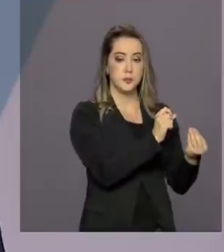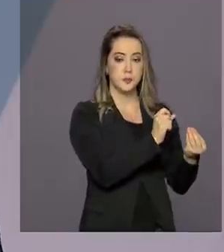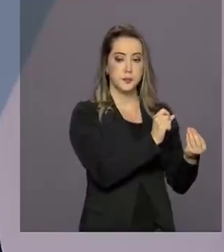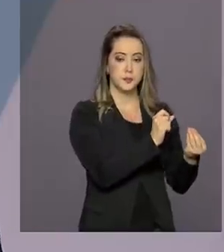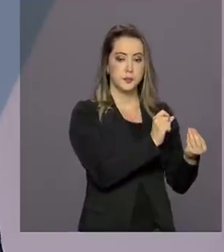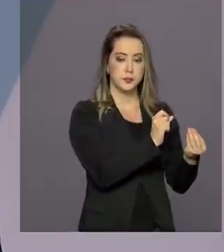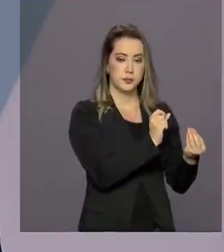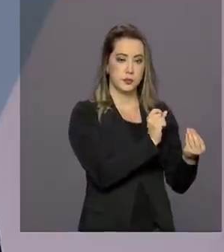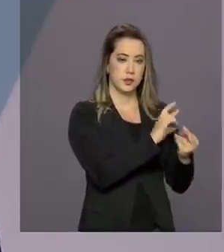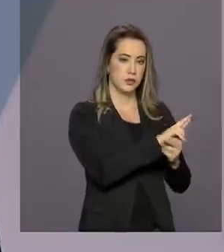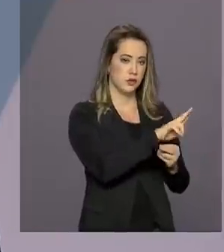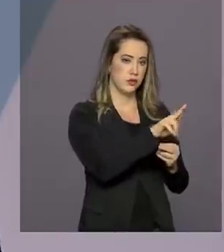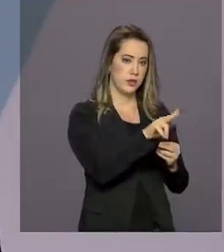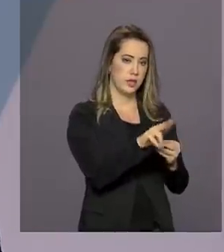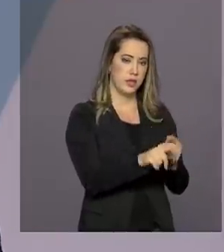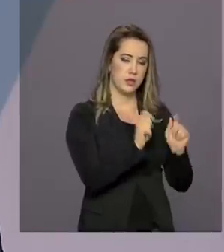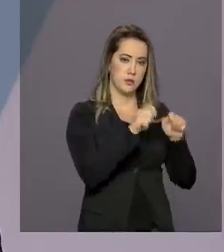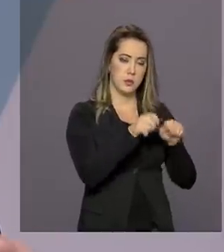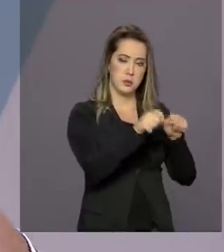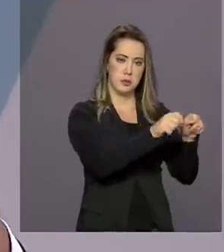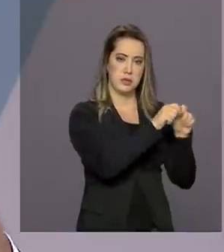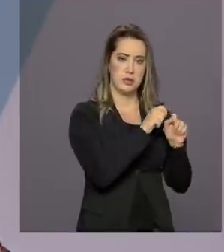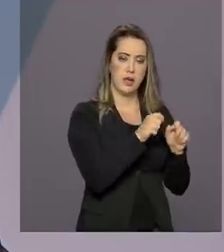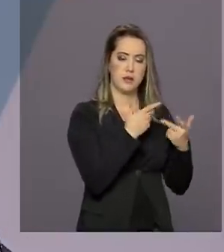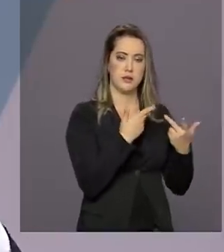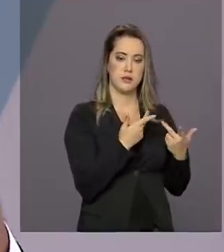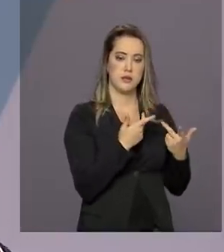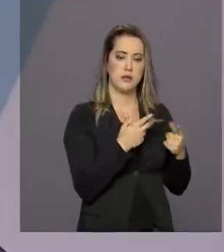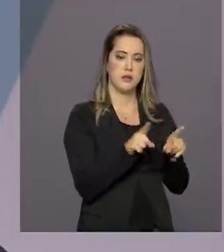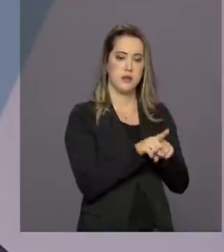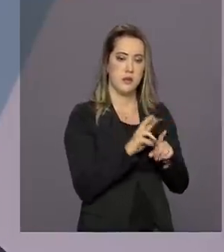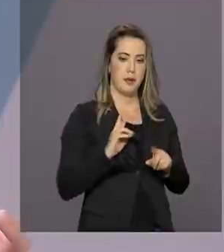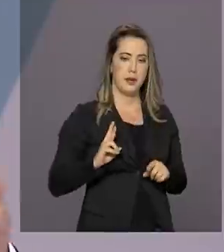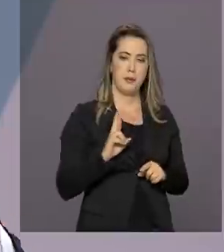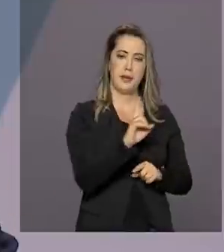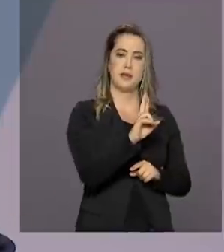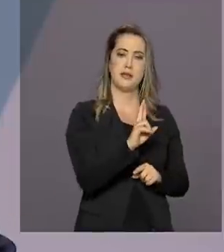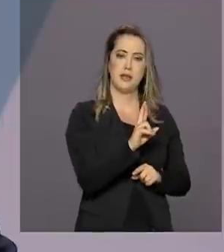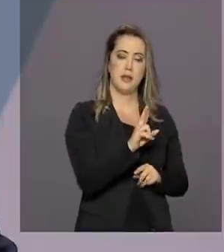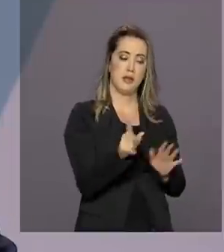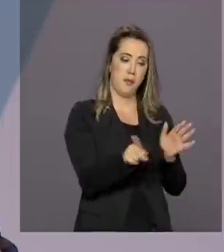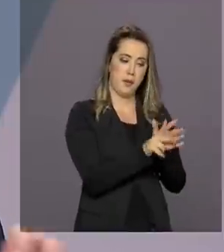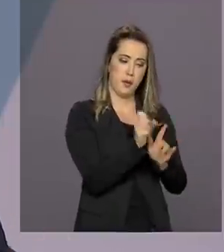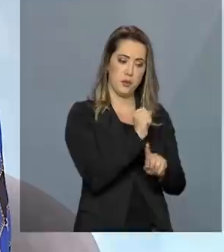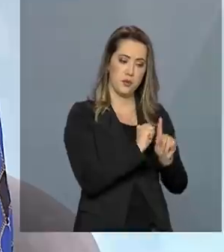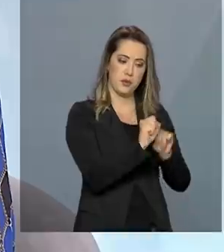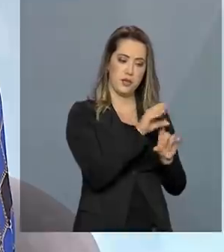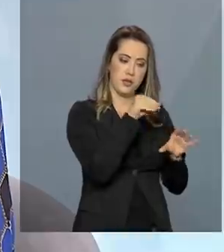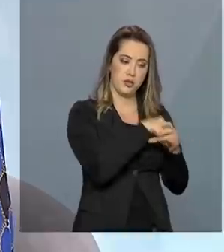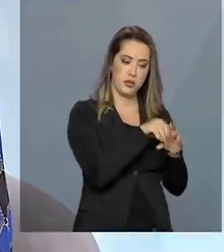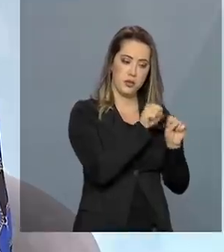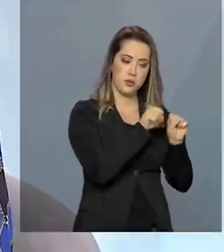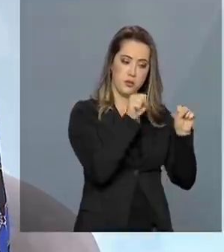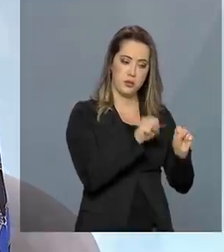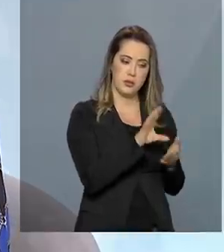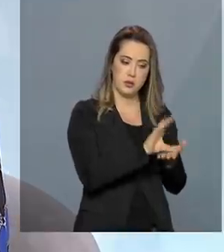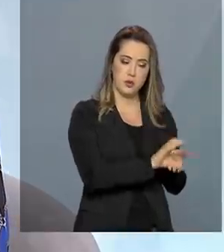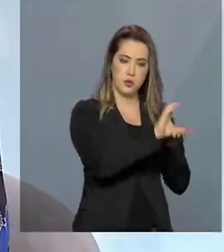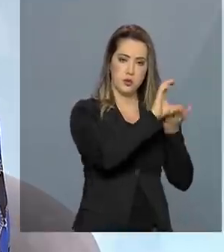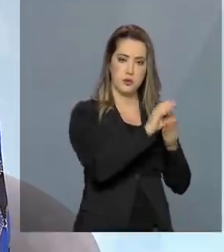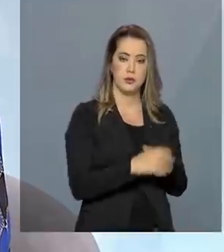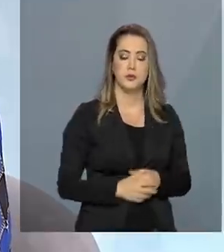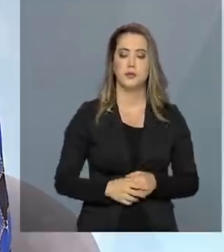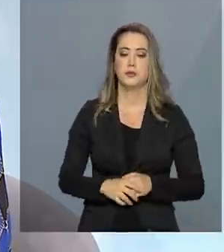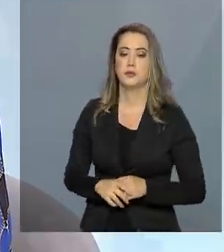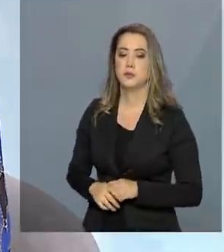diversificação ali e traz também uma representatividade maior da própria sociedade. Os conselhos de acompanhamento e